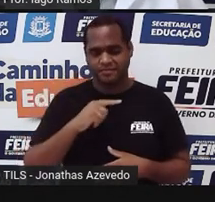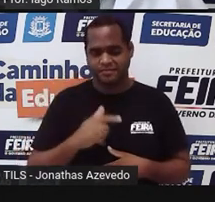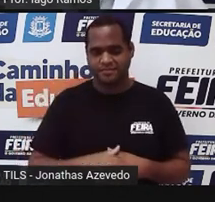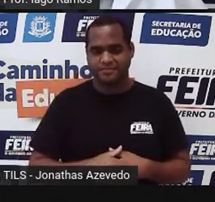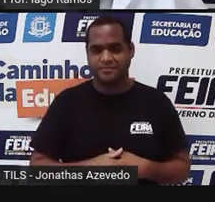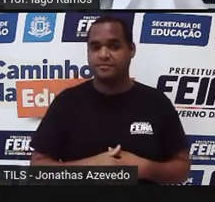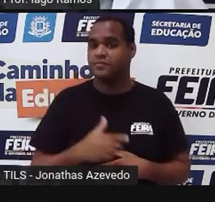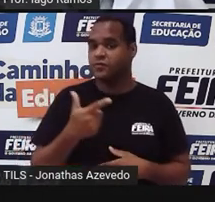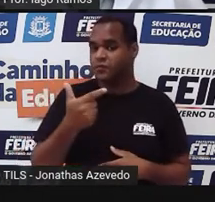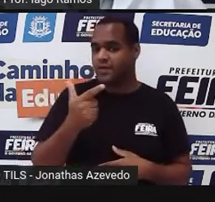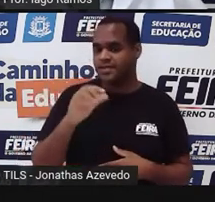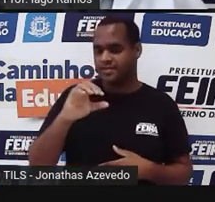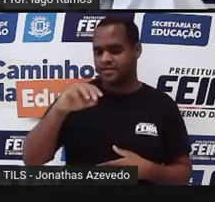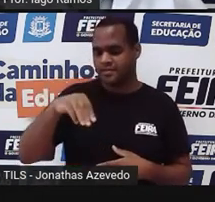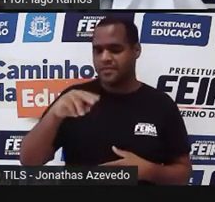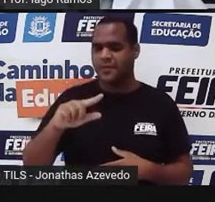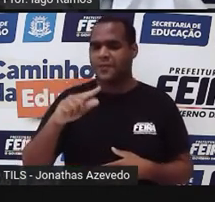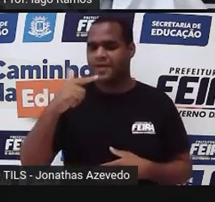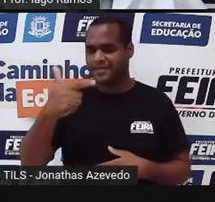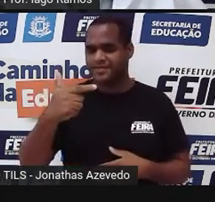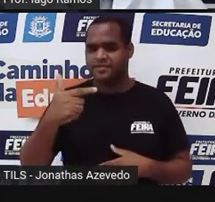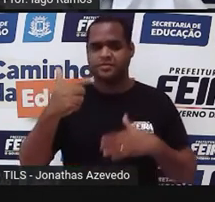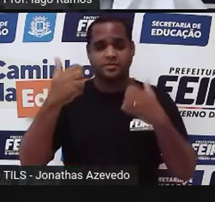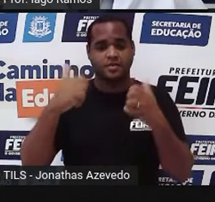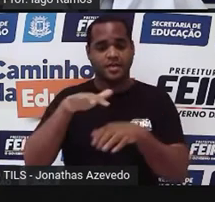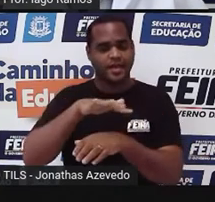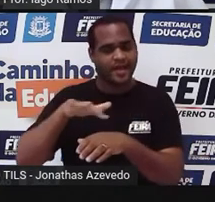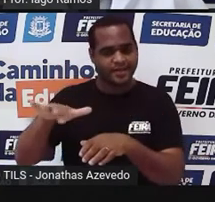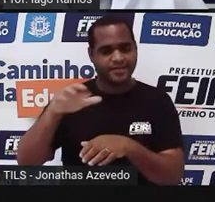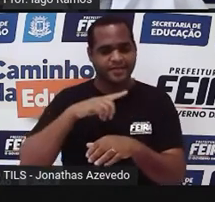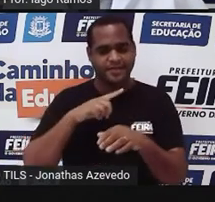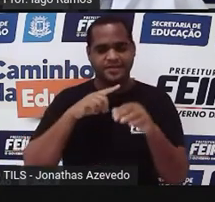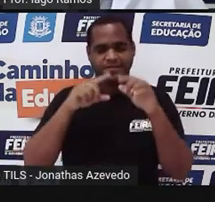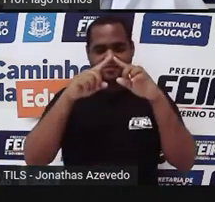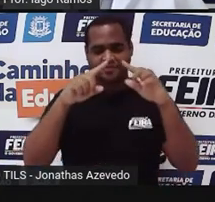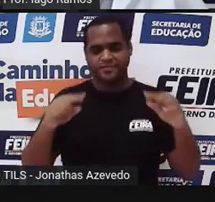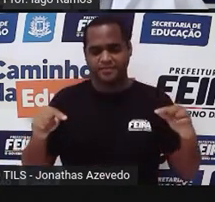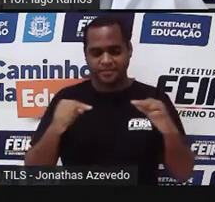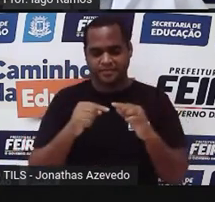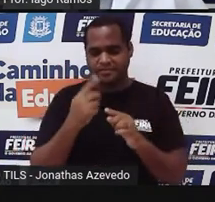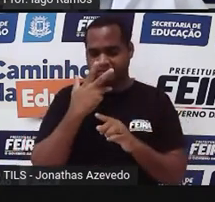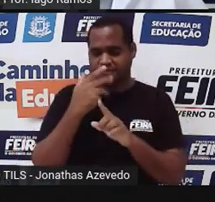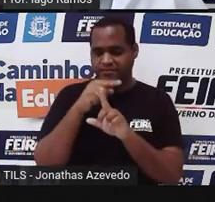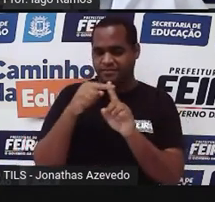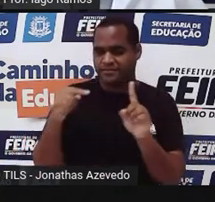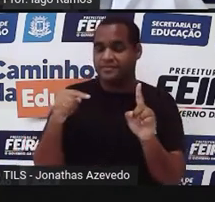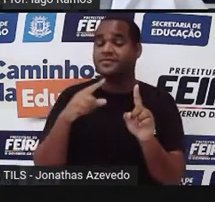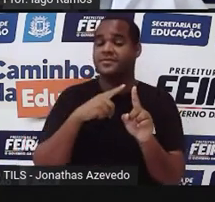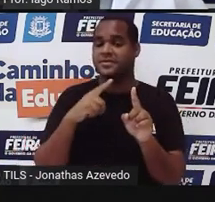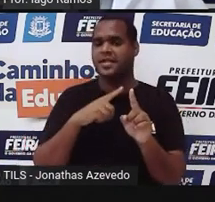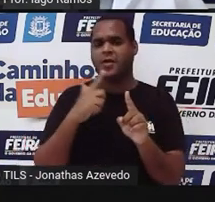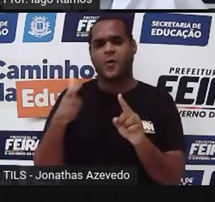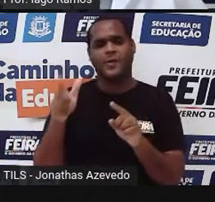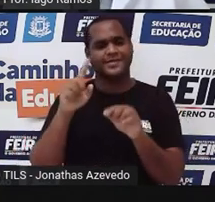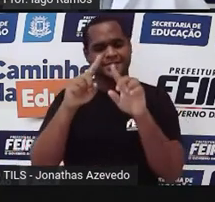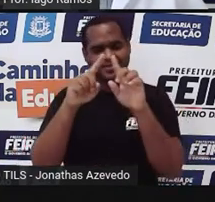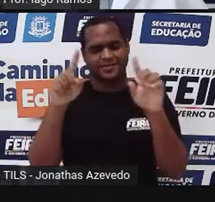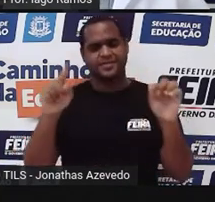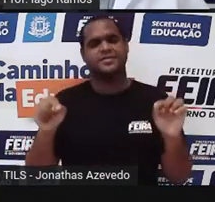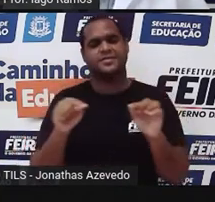12 cm², que é a área do losango, é a metade da área do retângulo.